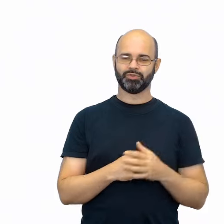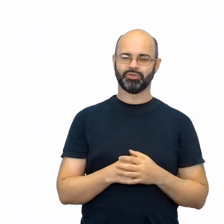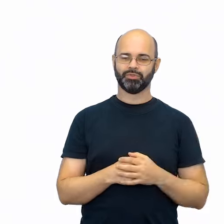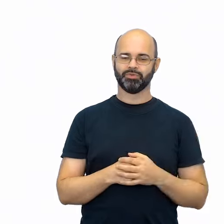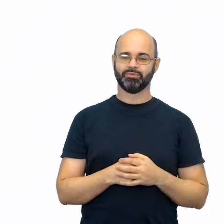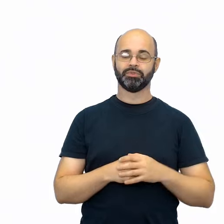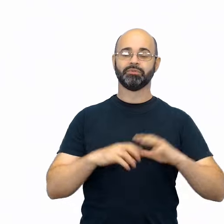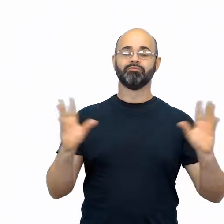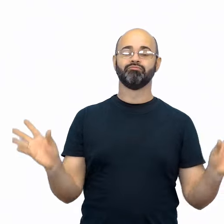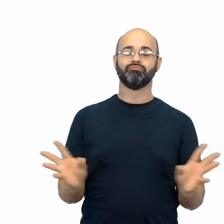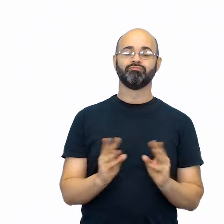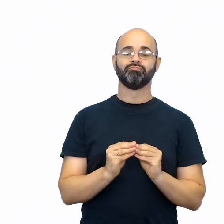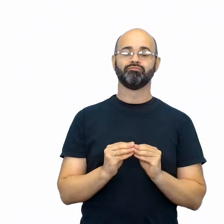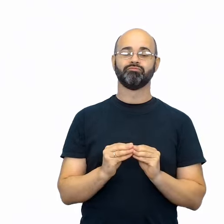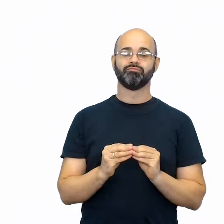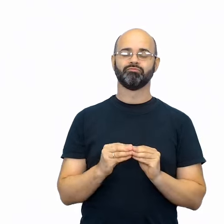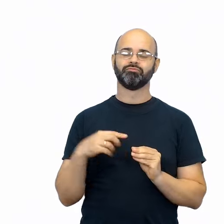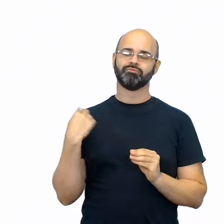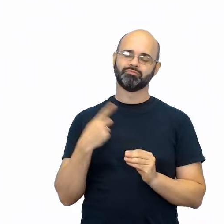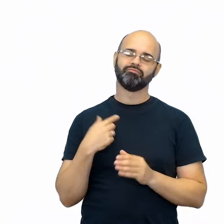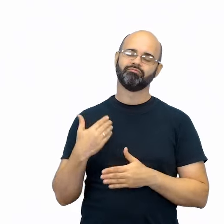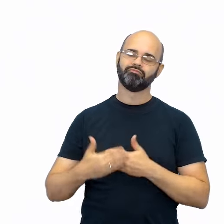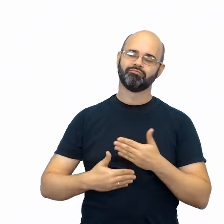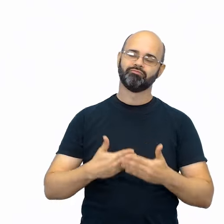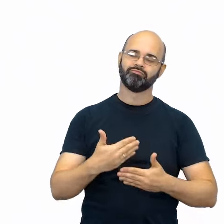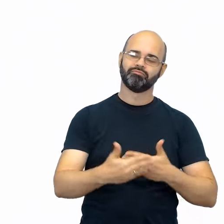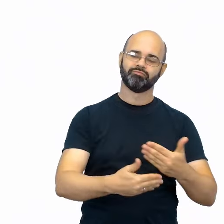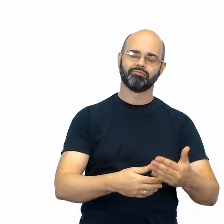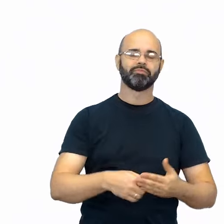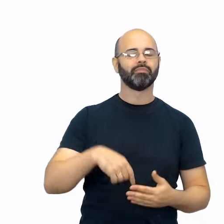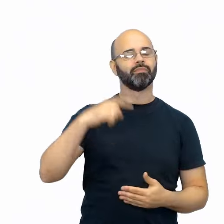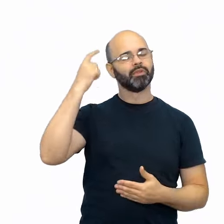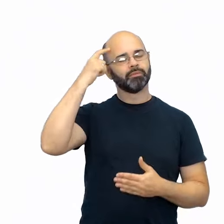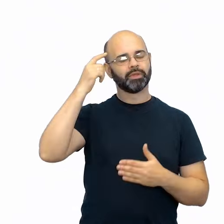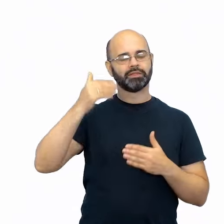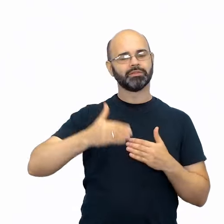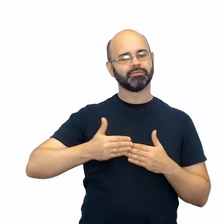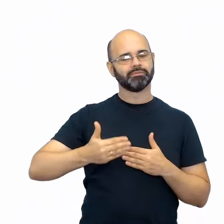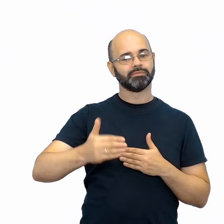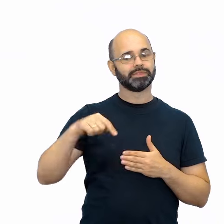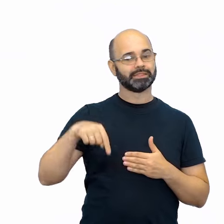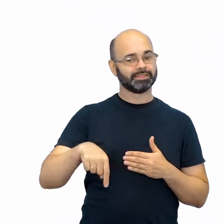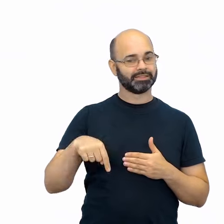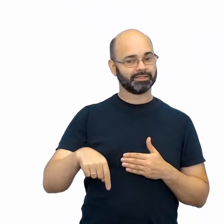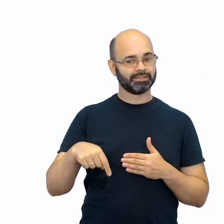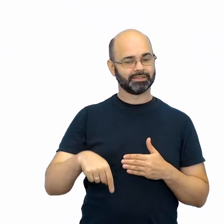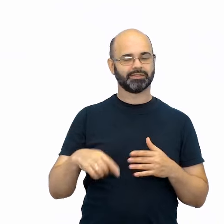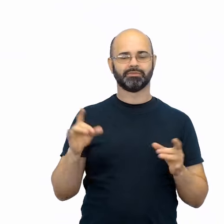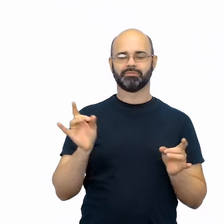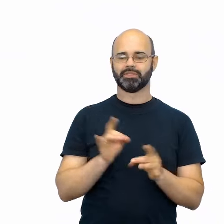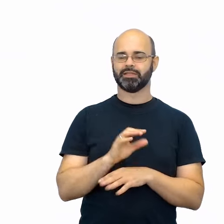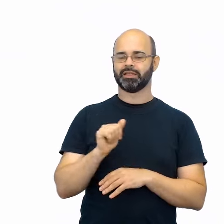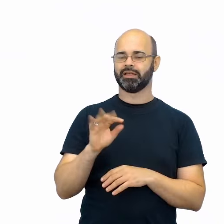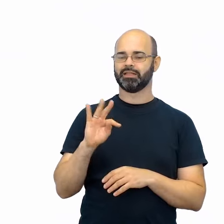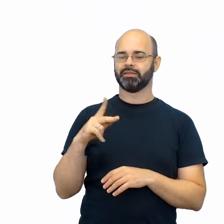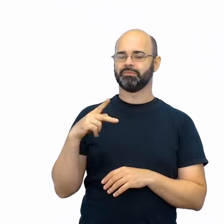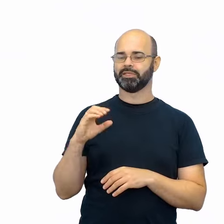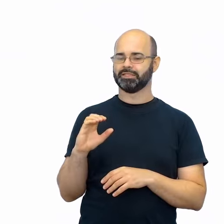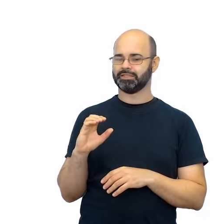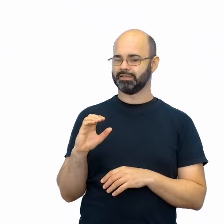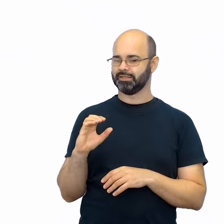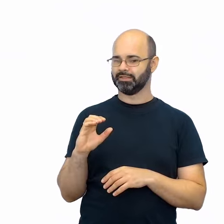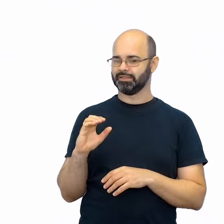percurso. Pensaremos no desdobramento dessa transmissão, nos momentos de ATPC, e